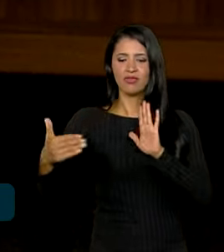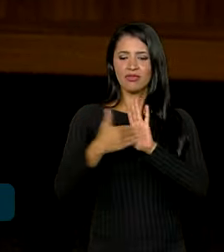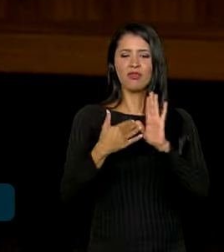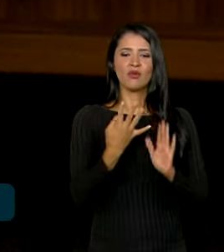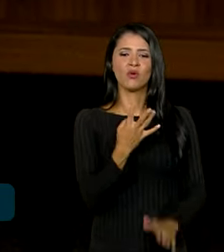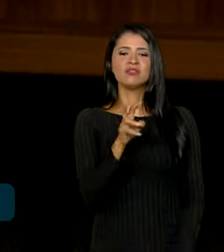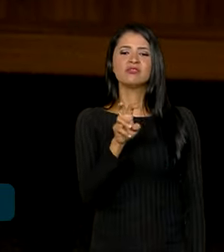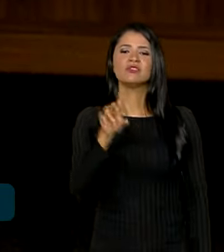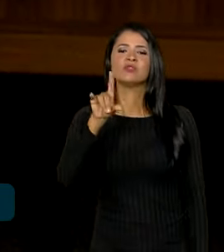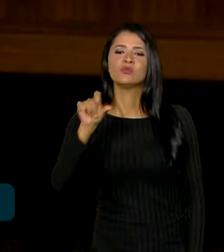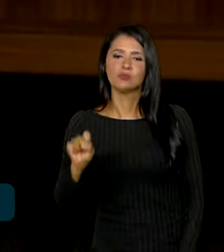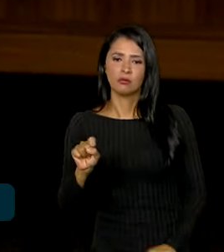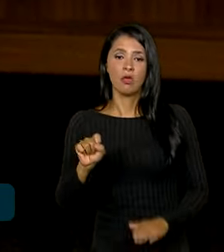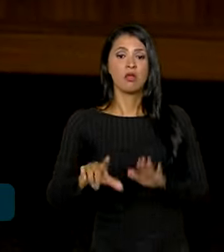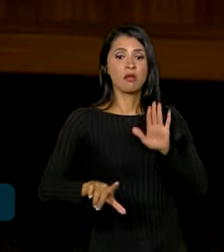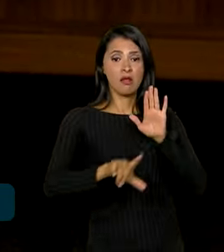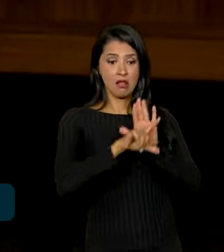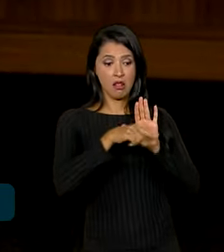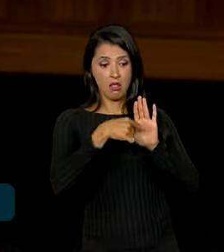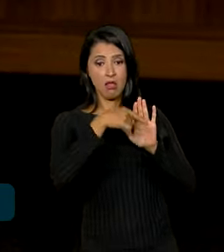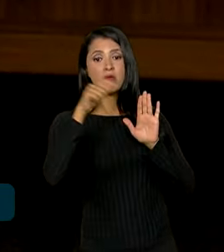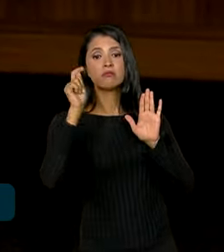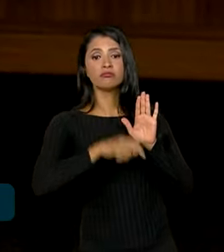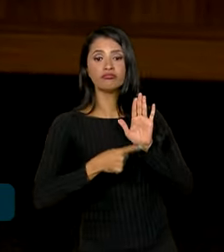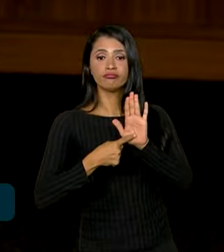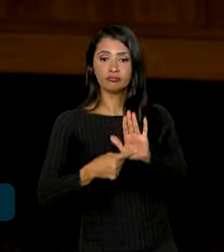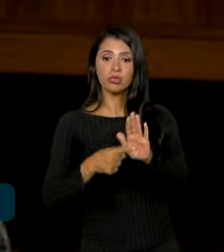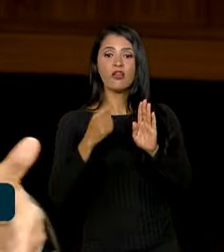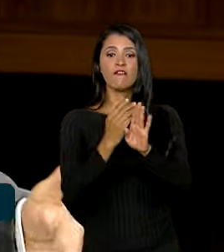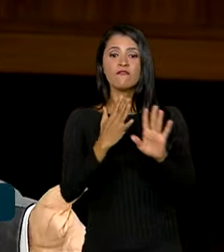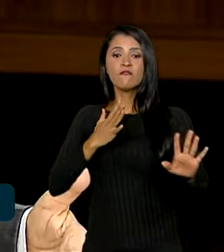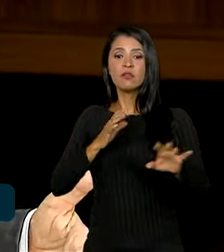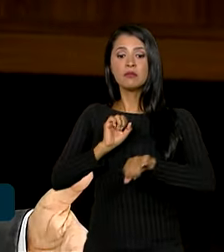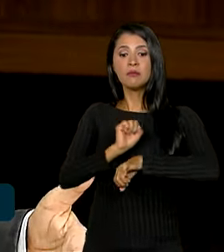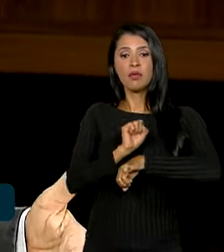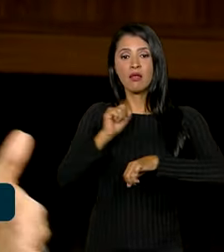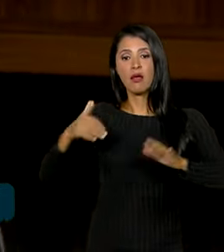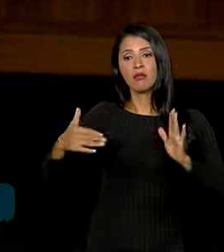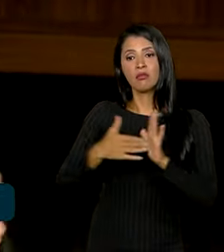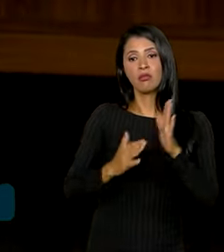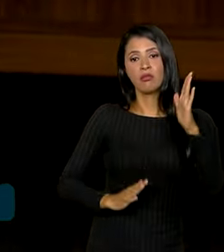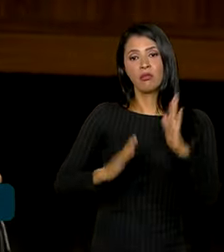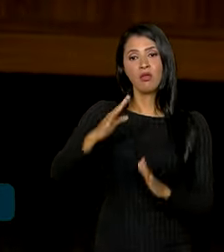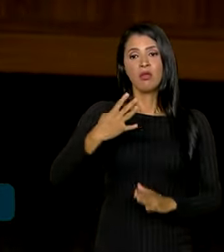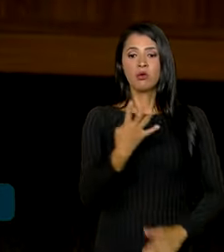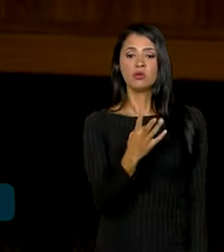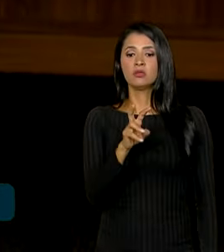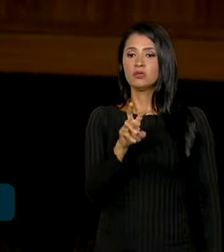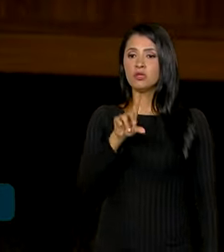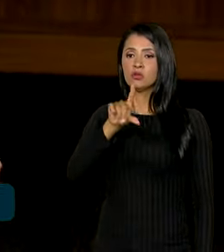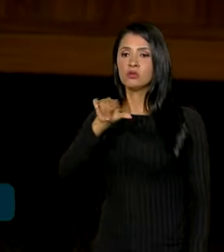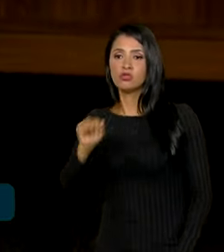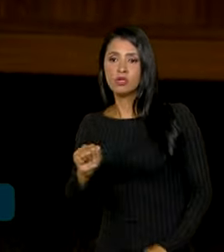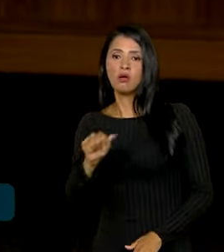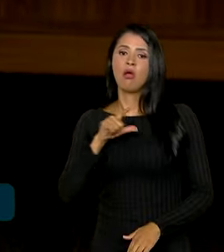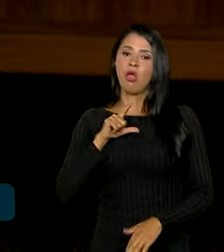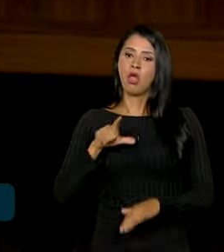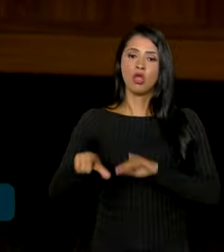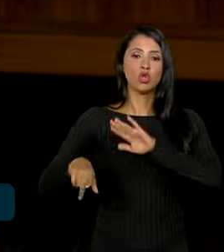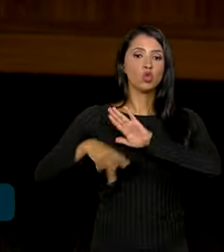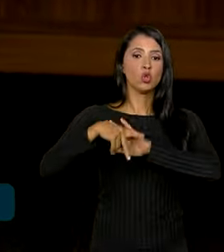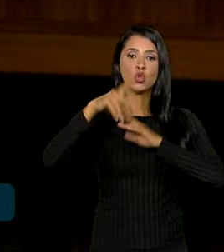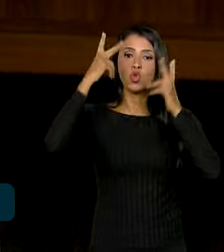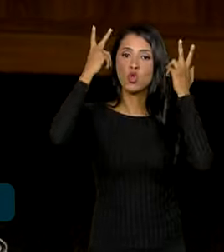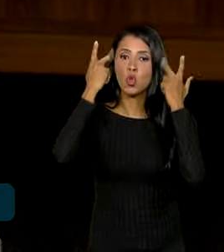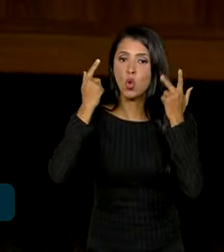faculta nos permite fazer uma fila de espera de até 45 dias. Isso é o padrão normal. Estamos com 55